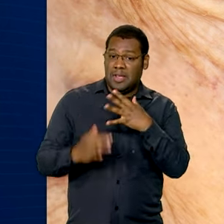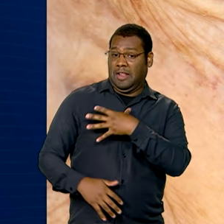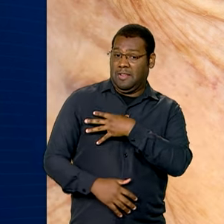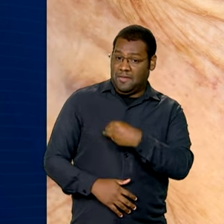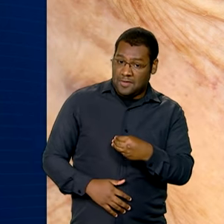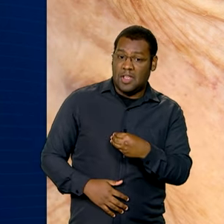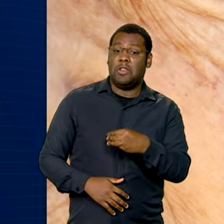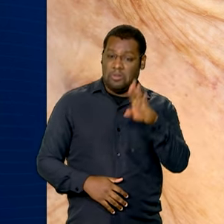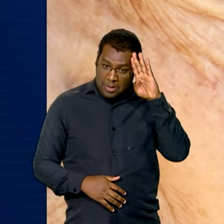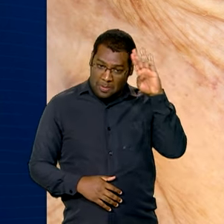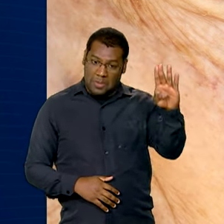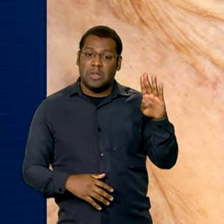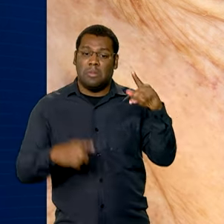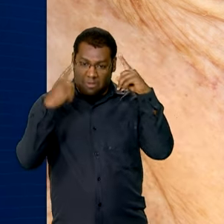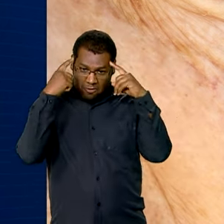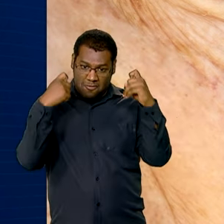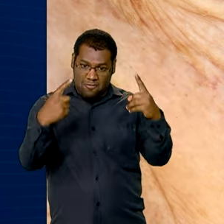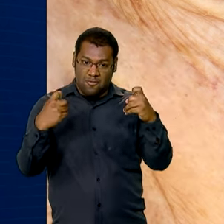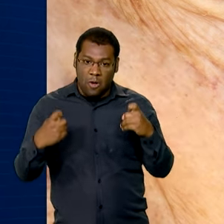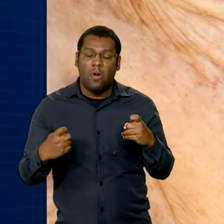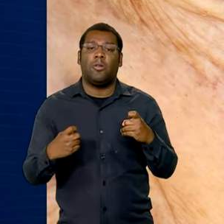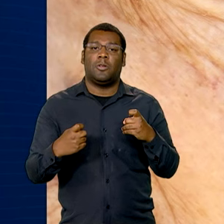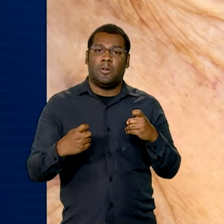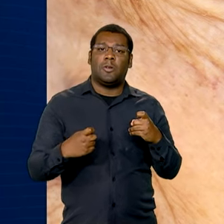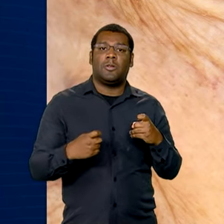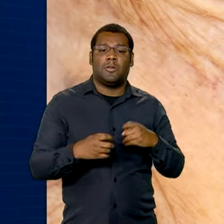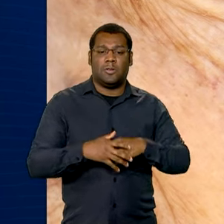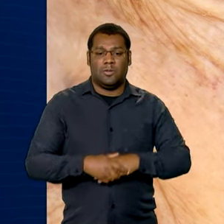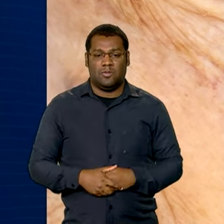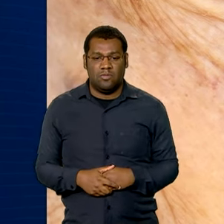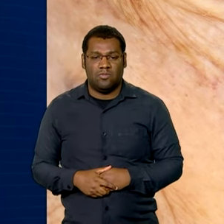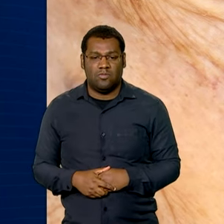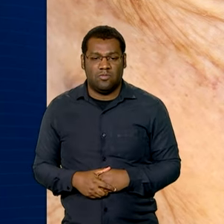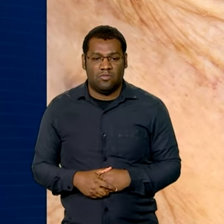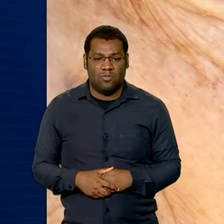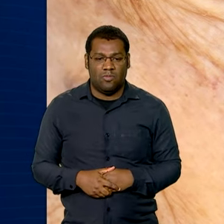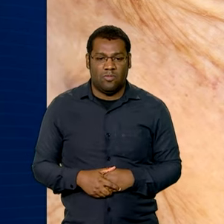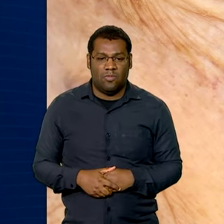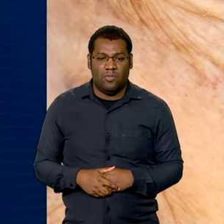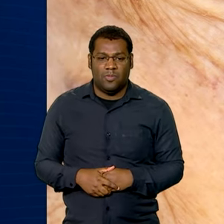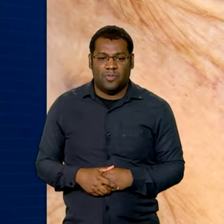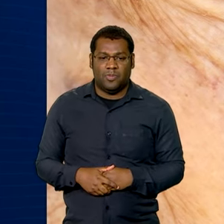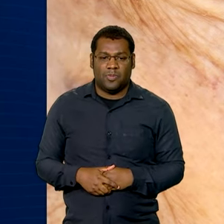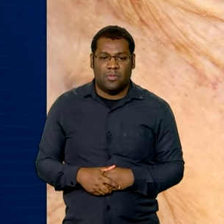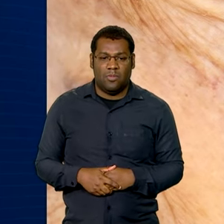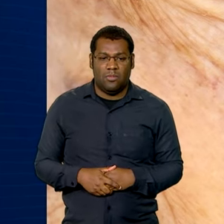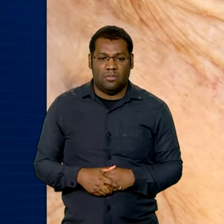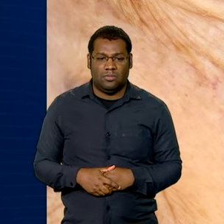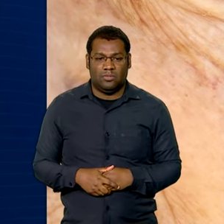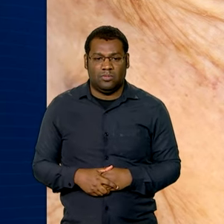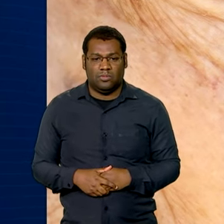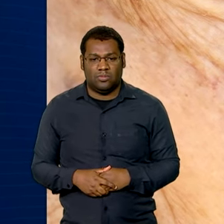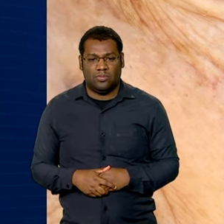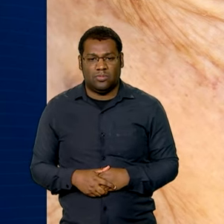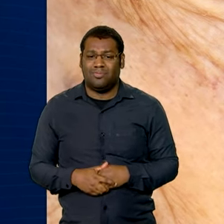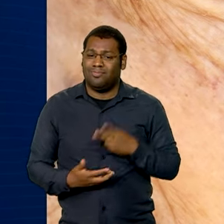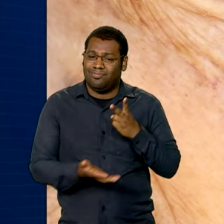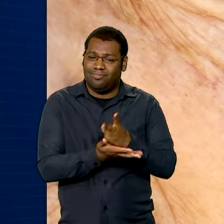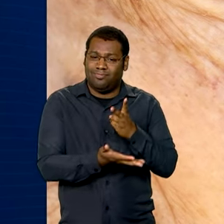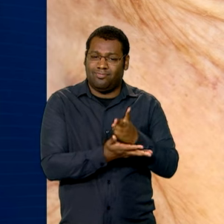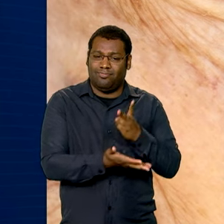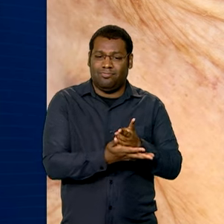local mais comum das agressões é a própria casa da vítima e grande parte dos casos é recorrente.